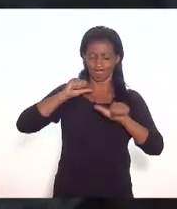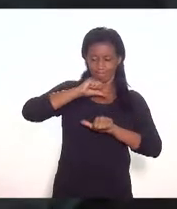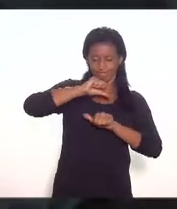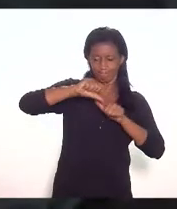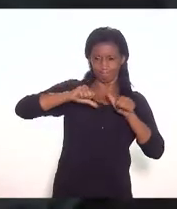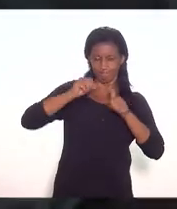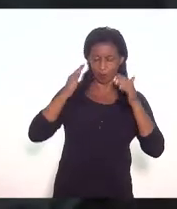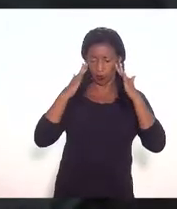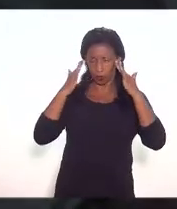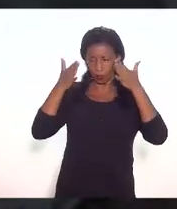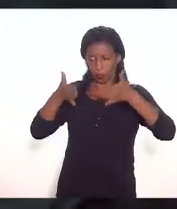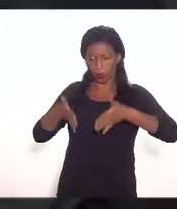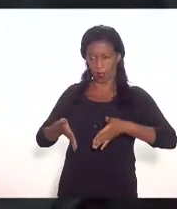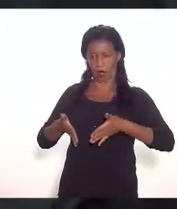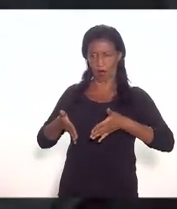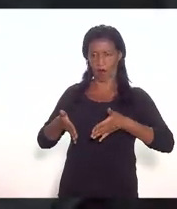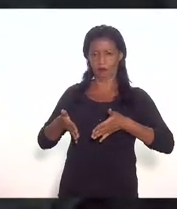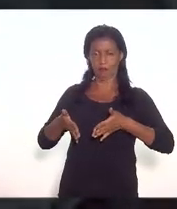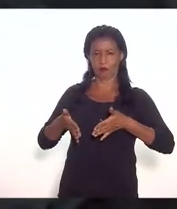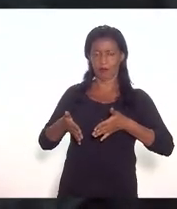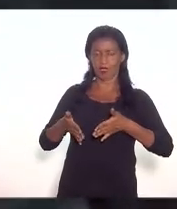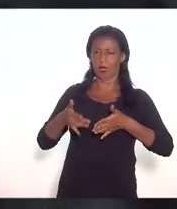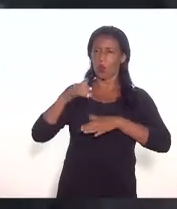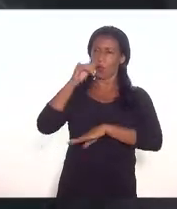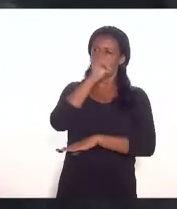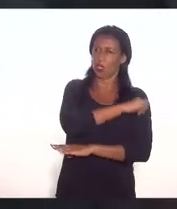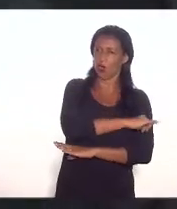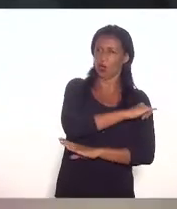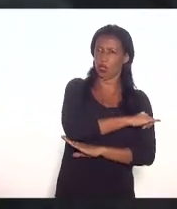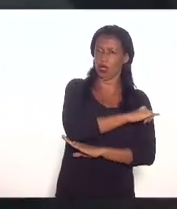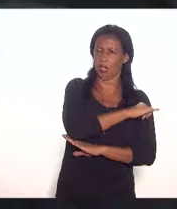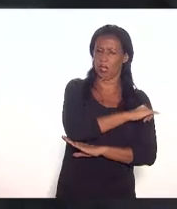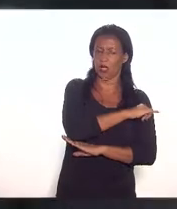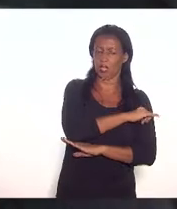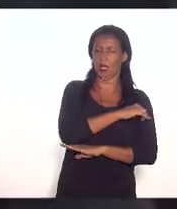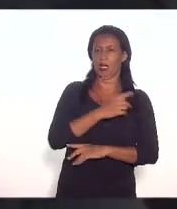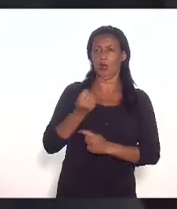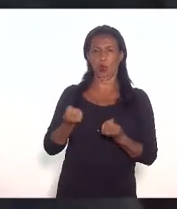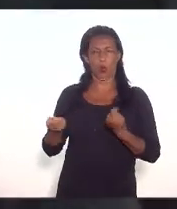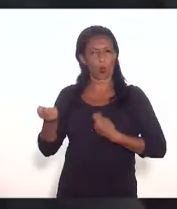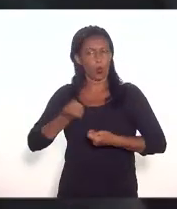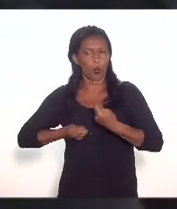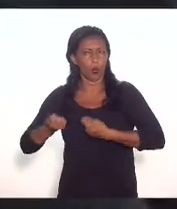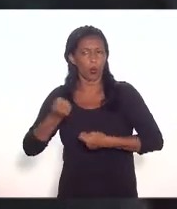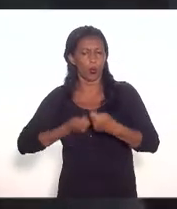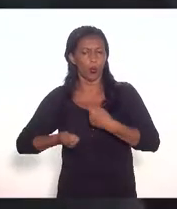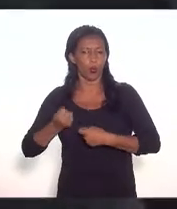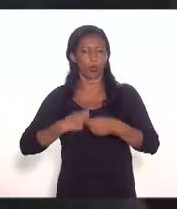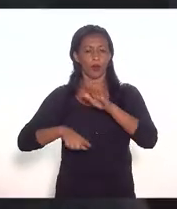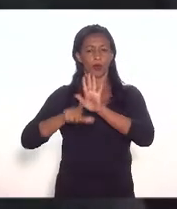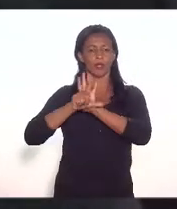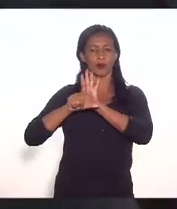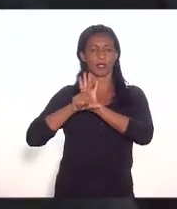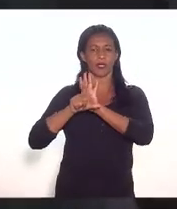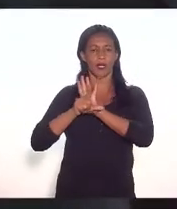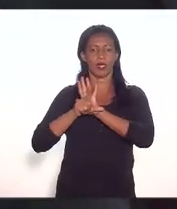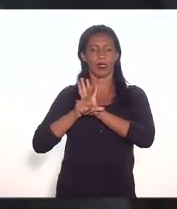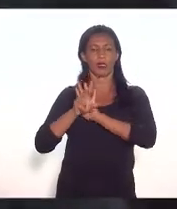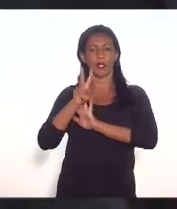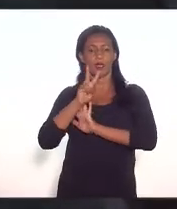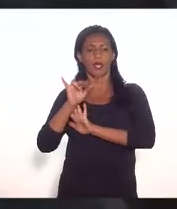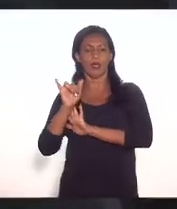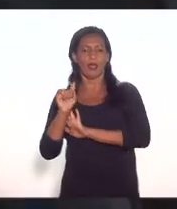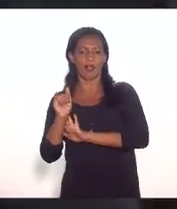a esfera nacional a bancada do Rio de Janeiro os atores econômicos e por aí vai essa lei ela vai